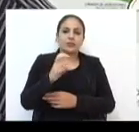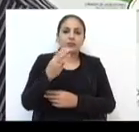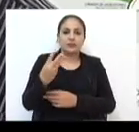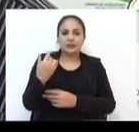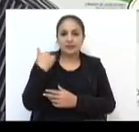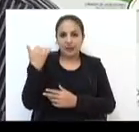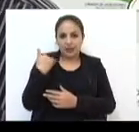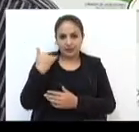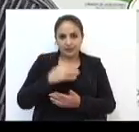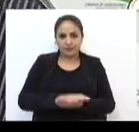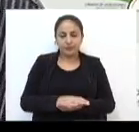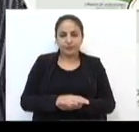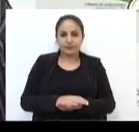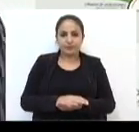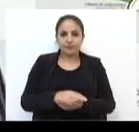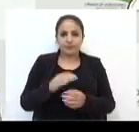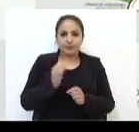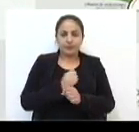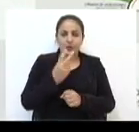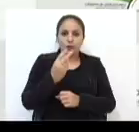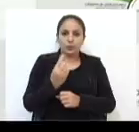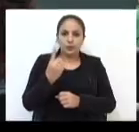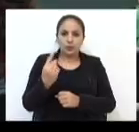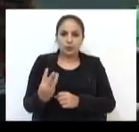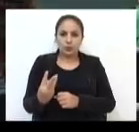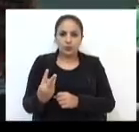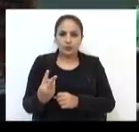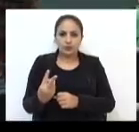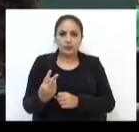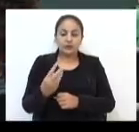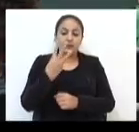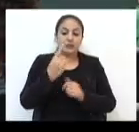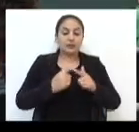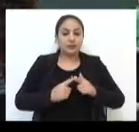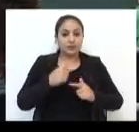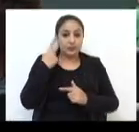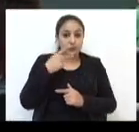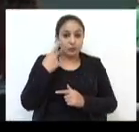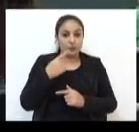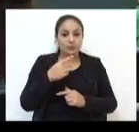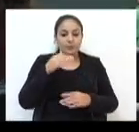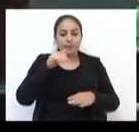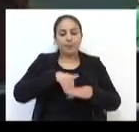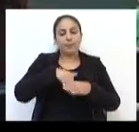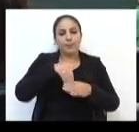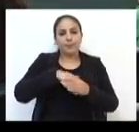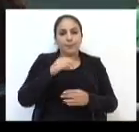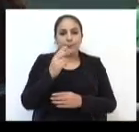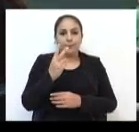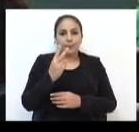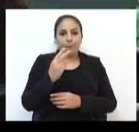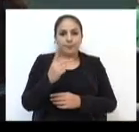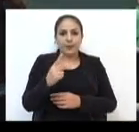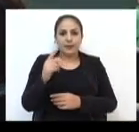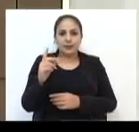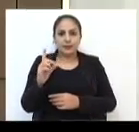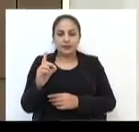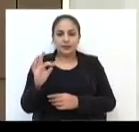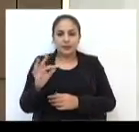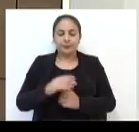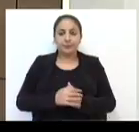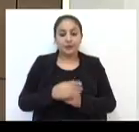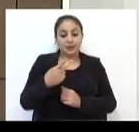53 anos. Em 2012, foi o terceiro vereador mais votado pelo PDT. Nestas eleições,